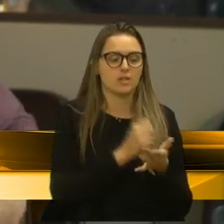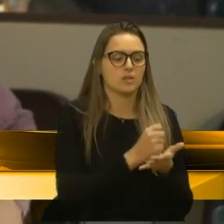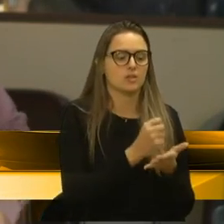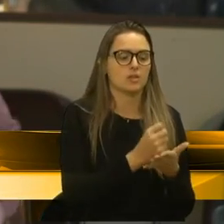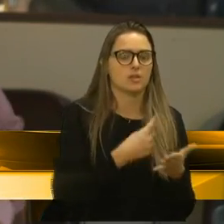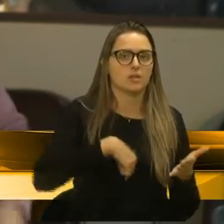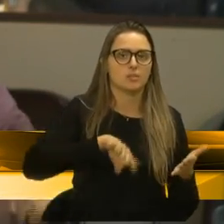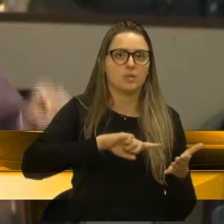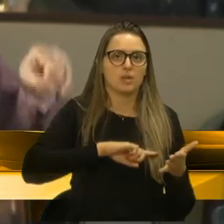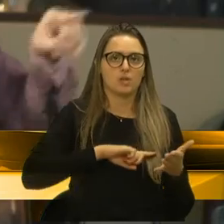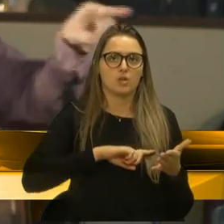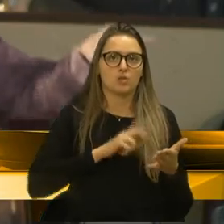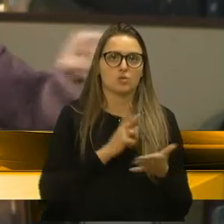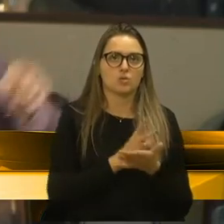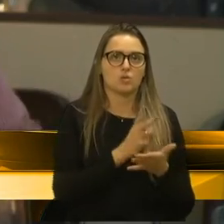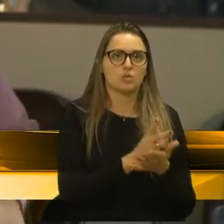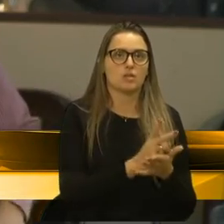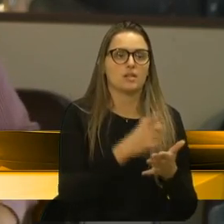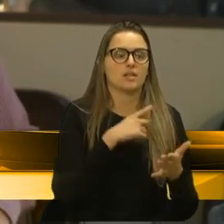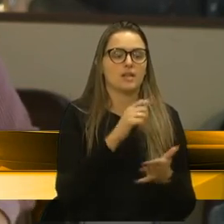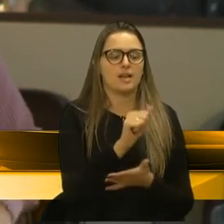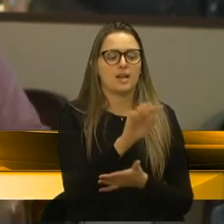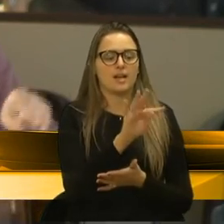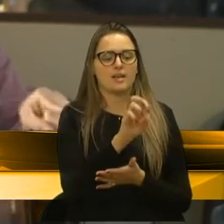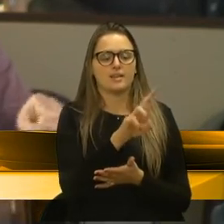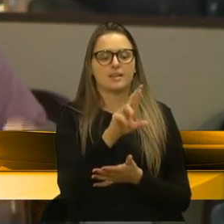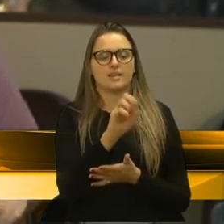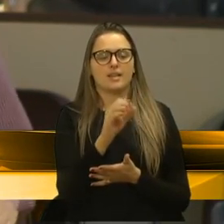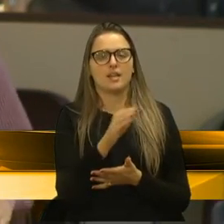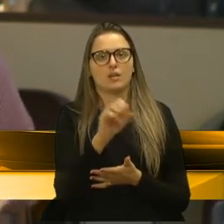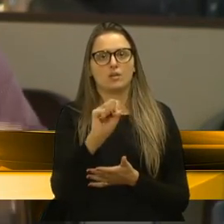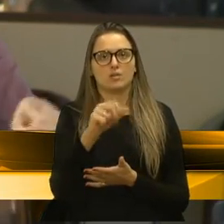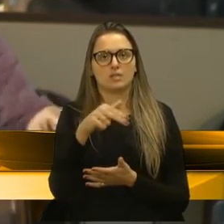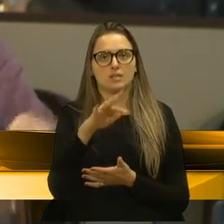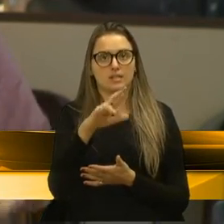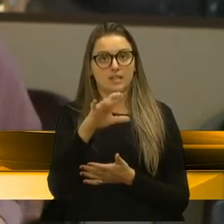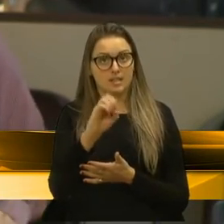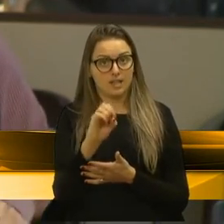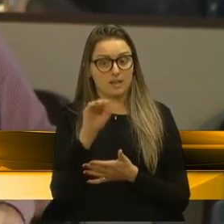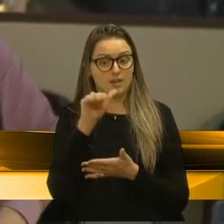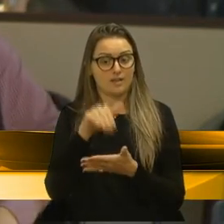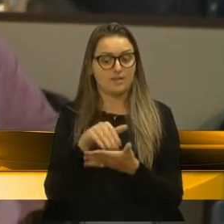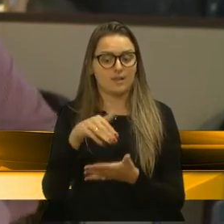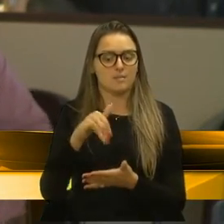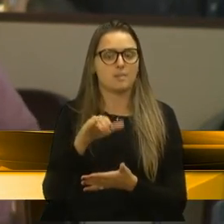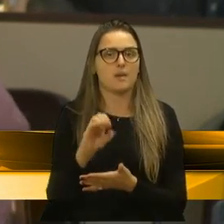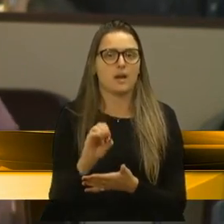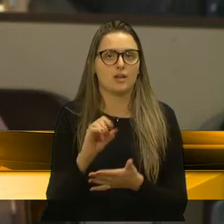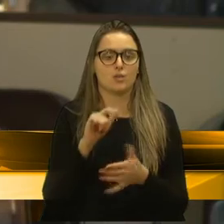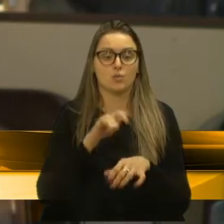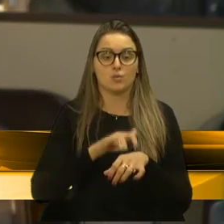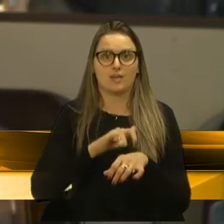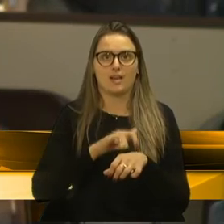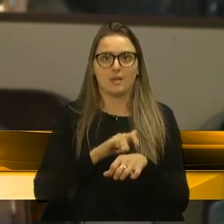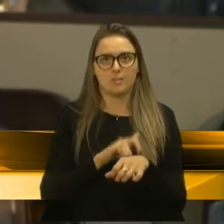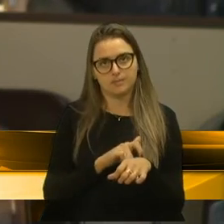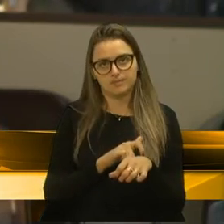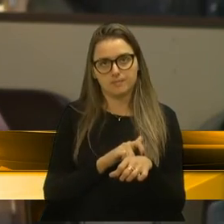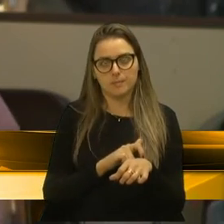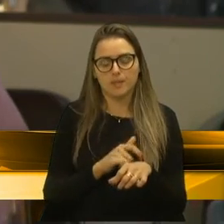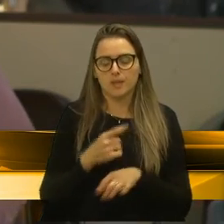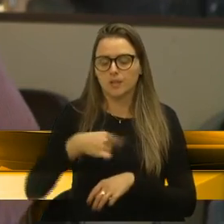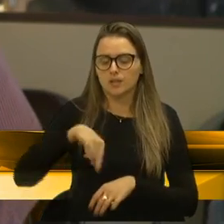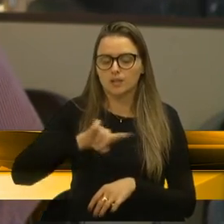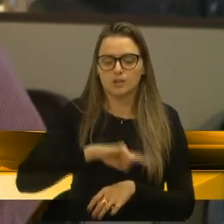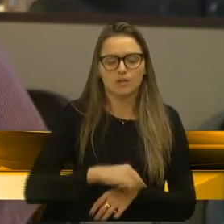gente garantir o aterro sanitário, porque a gente não ia ter nem onde colocar lixo daqui a uns dias. Era até maio o prazo. Então, só para dizer isso, que a gente não